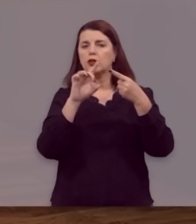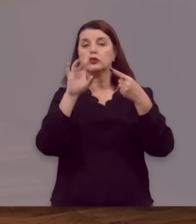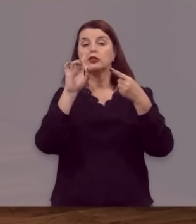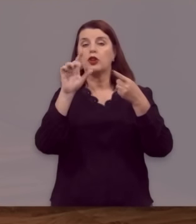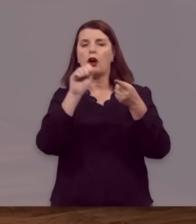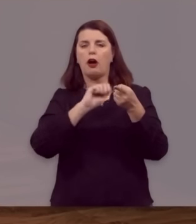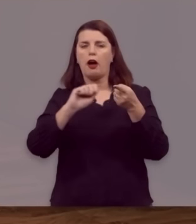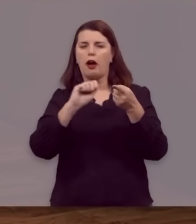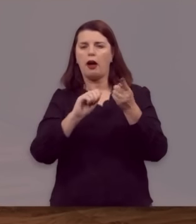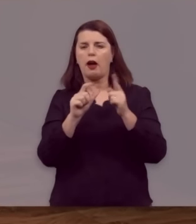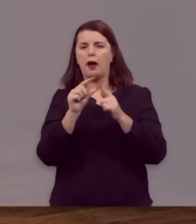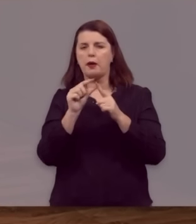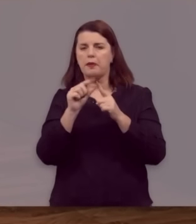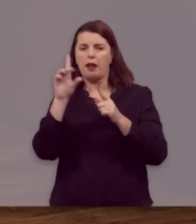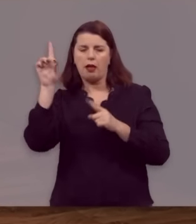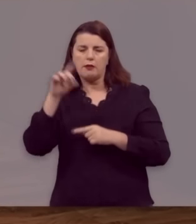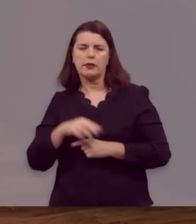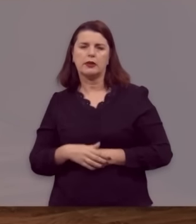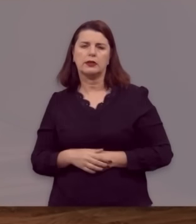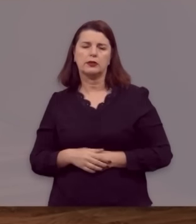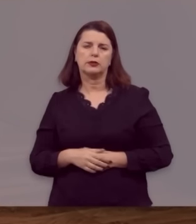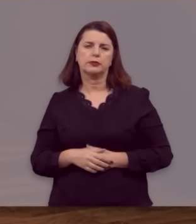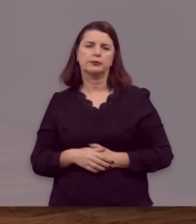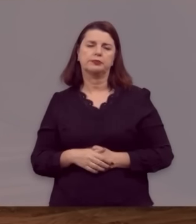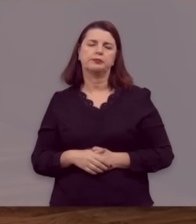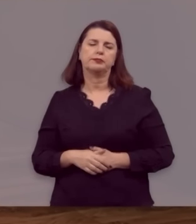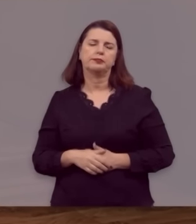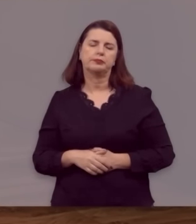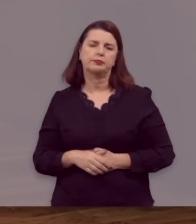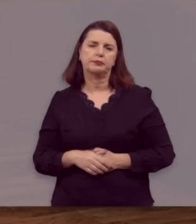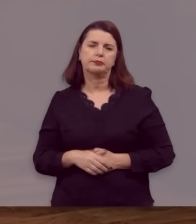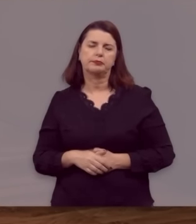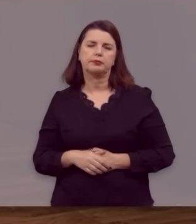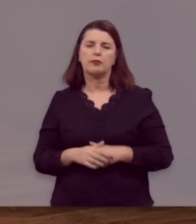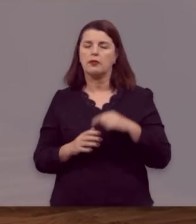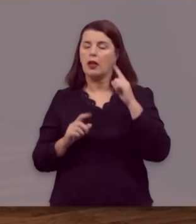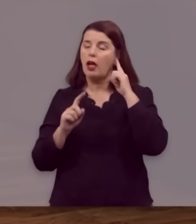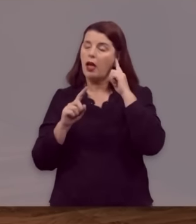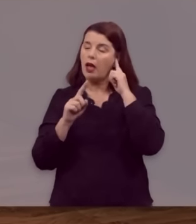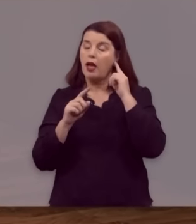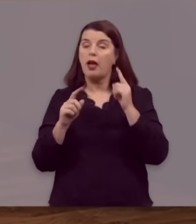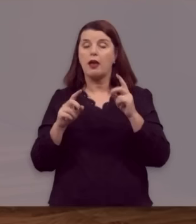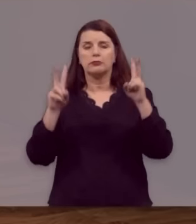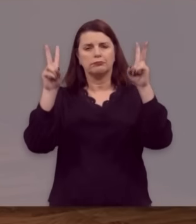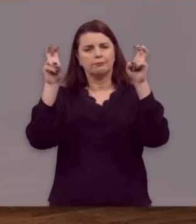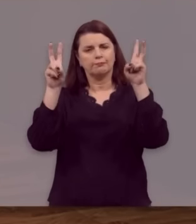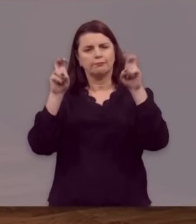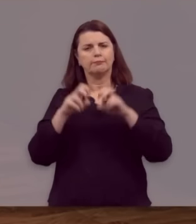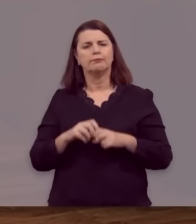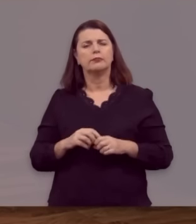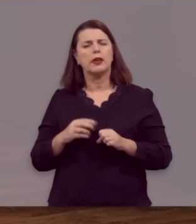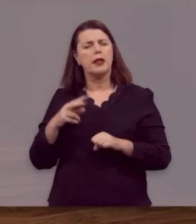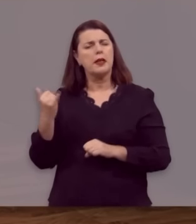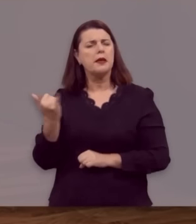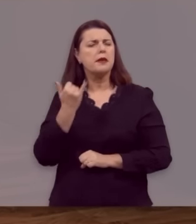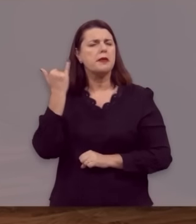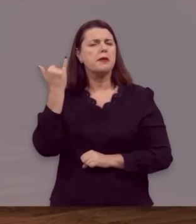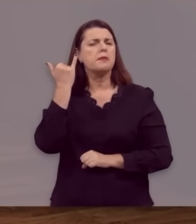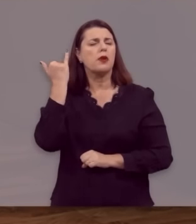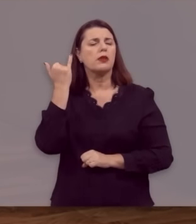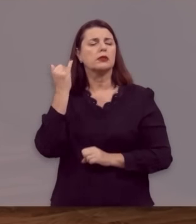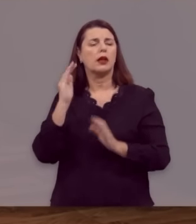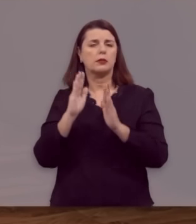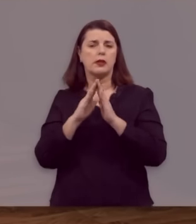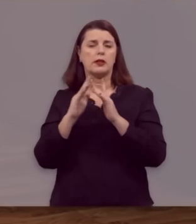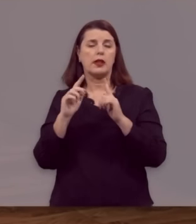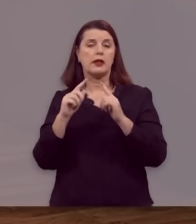escritura ou só a escritura. Esse é um lema fundamental da